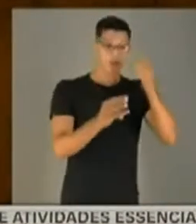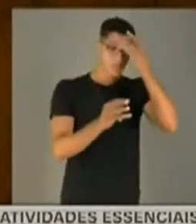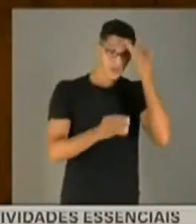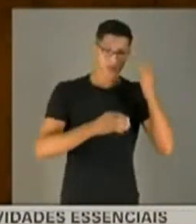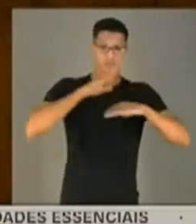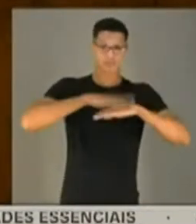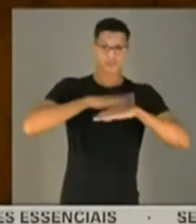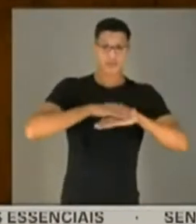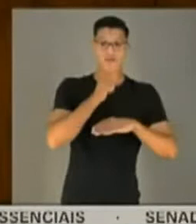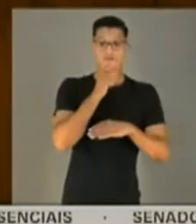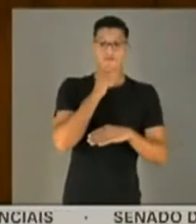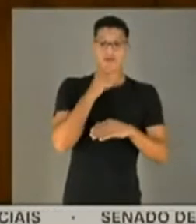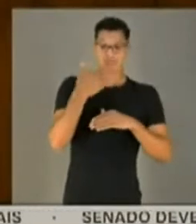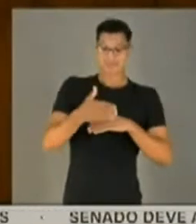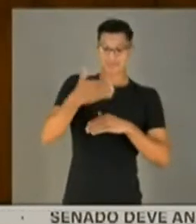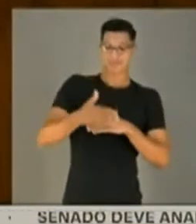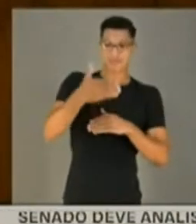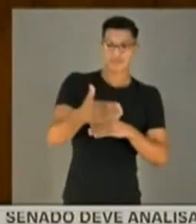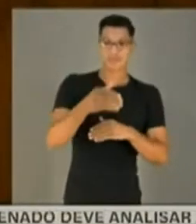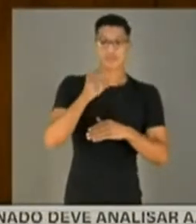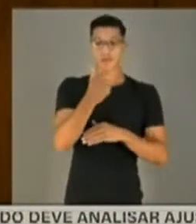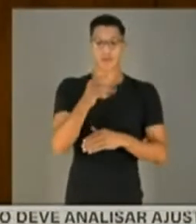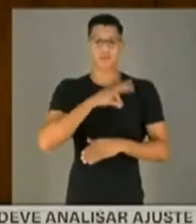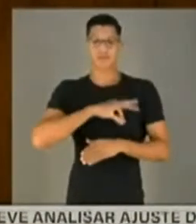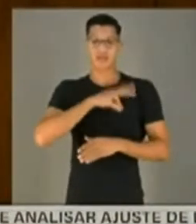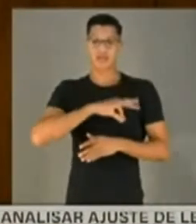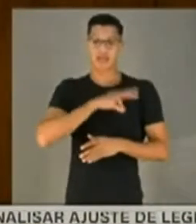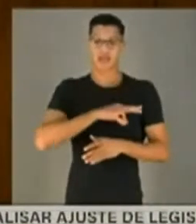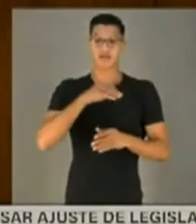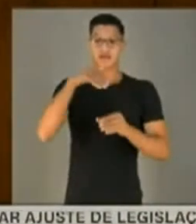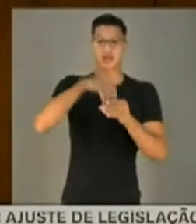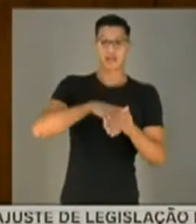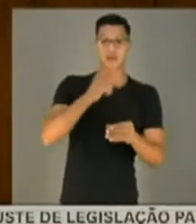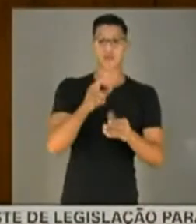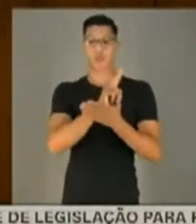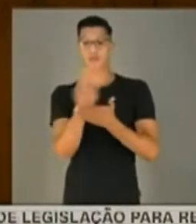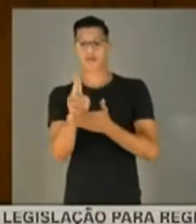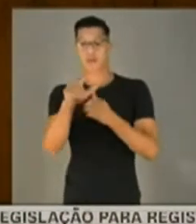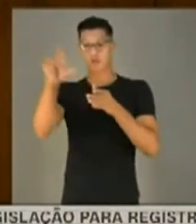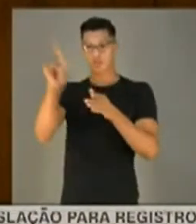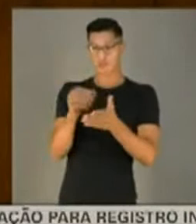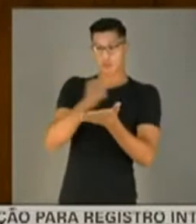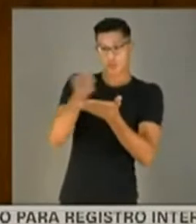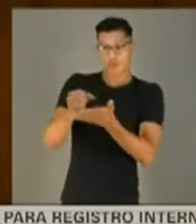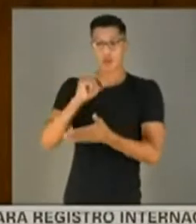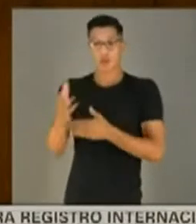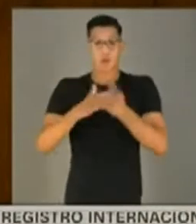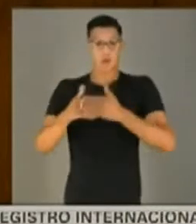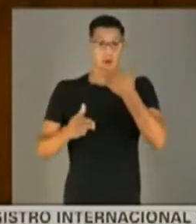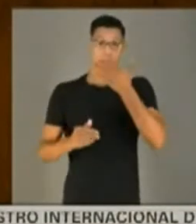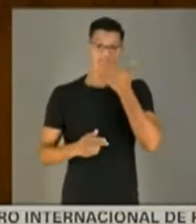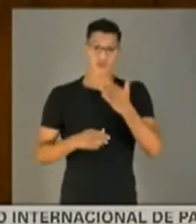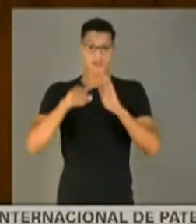exerce, ainda que transitoriamente ou sem remuneração, por eleição, nomeação, designação, contratação ou qualquer outra